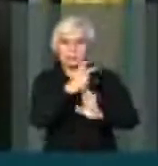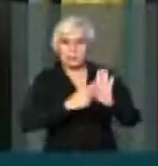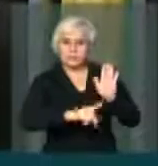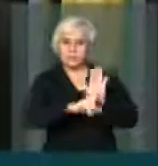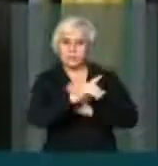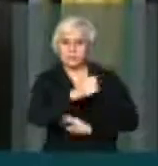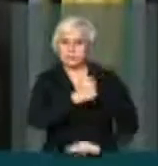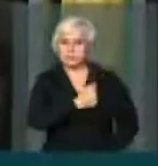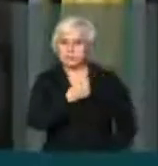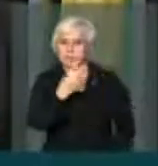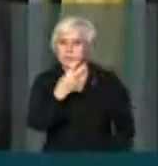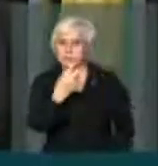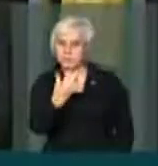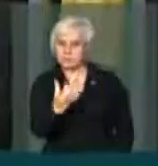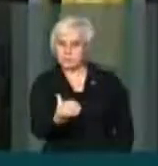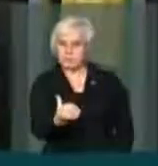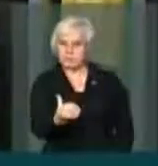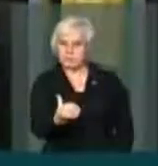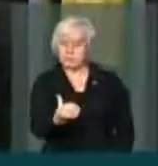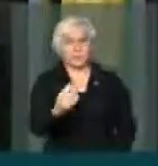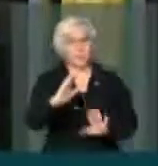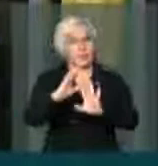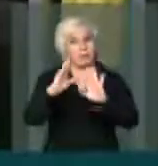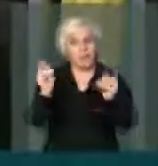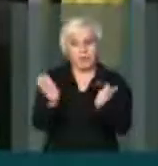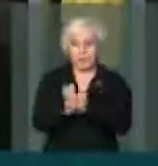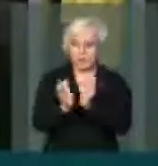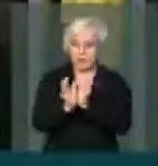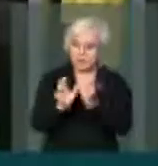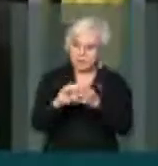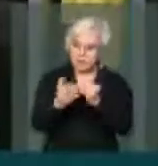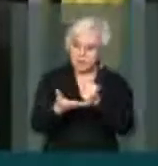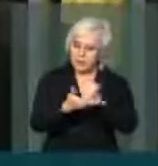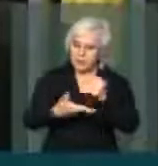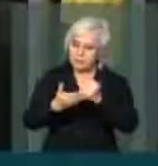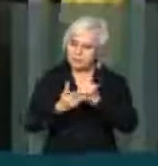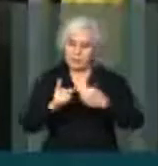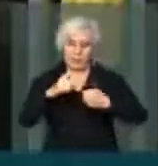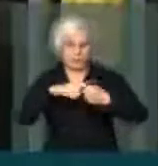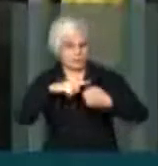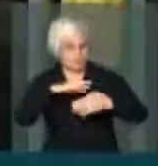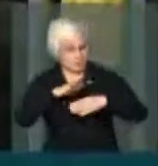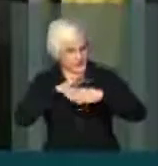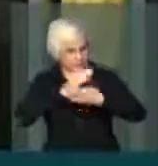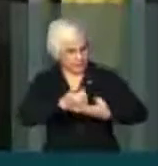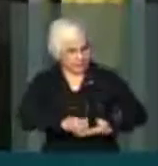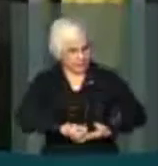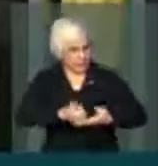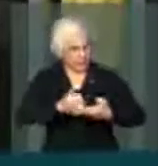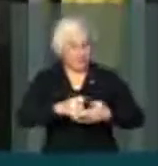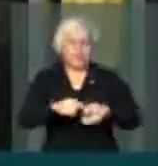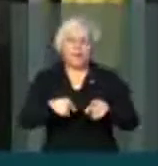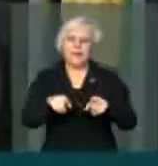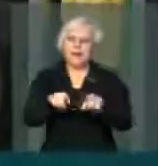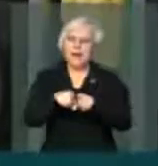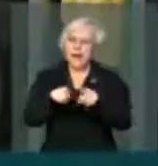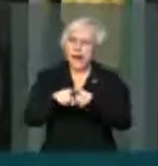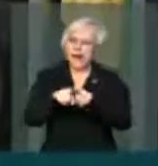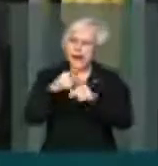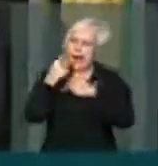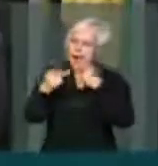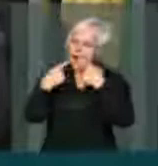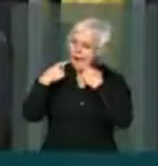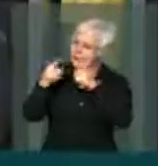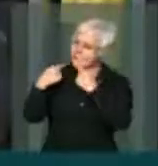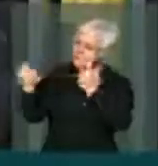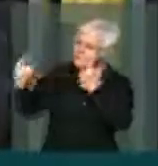36 e é claro que os partidos de base aliada têm colaborado para isso e têm culpado a oposição de